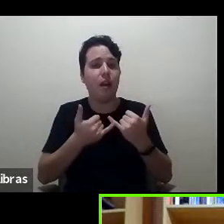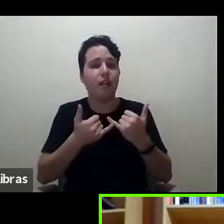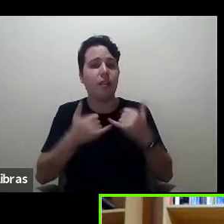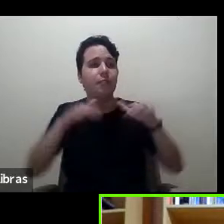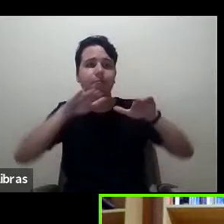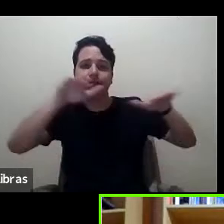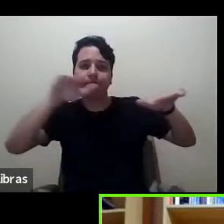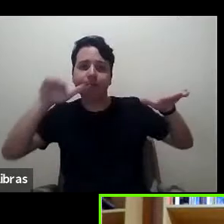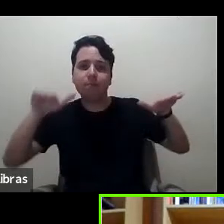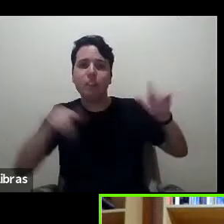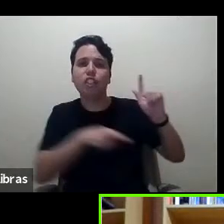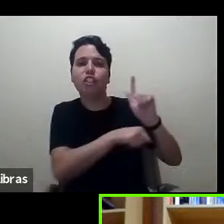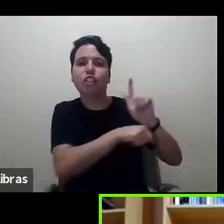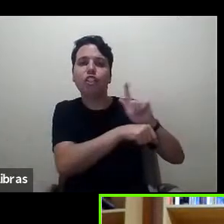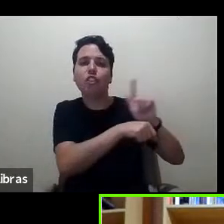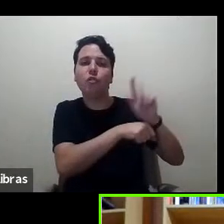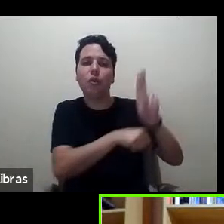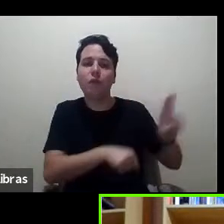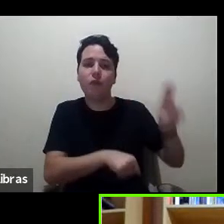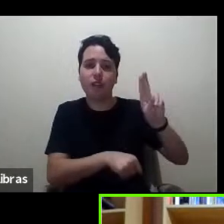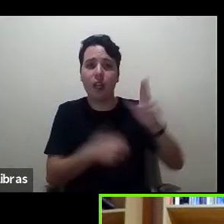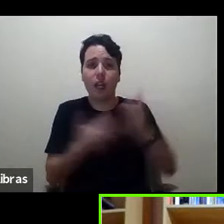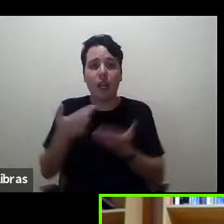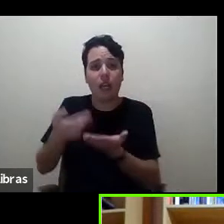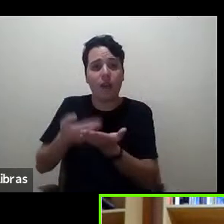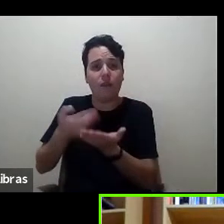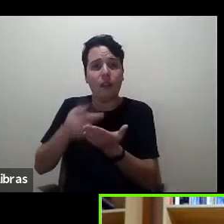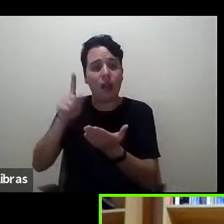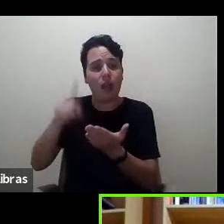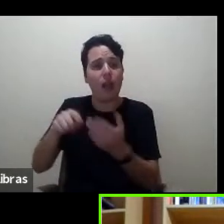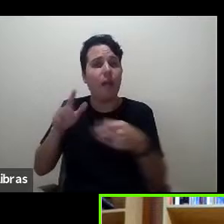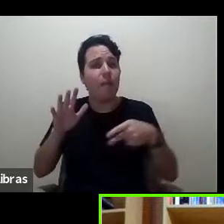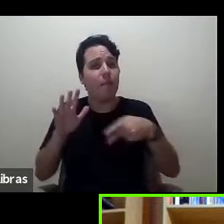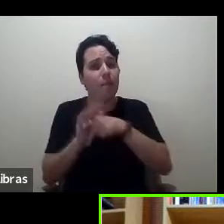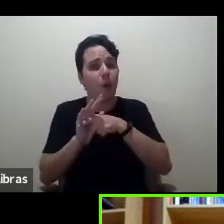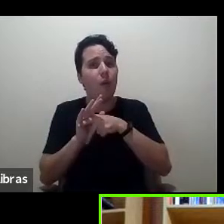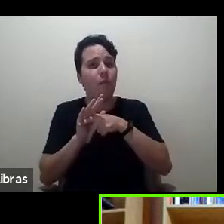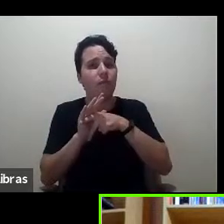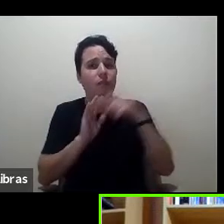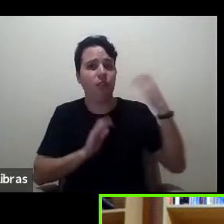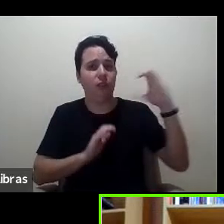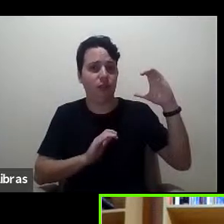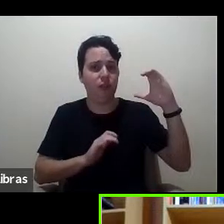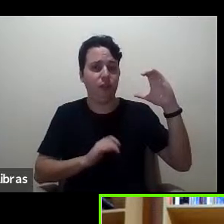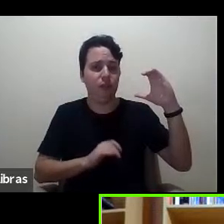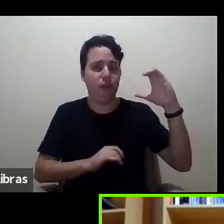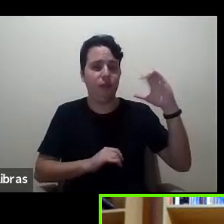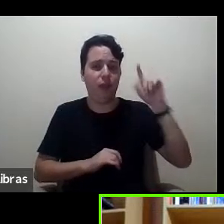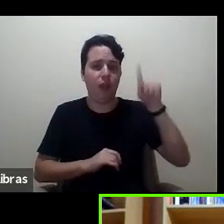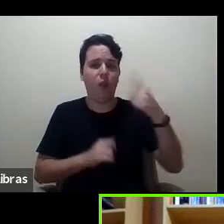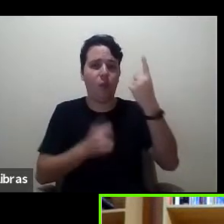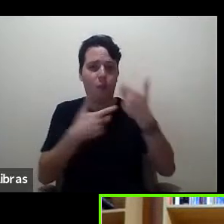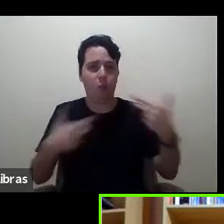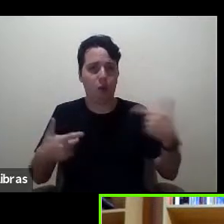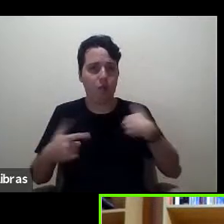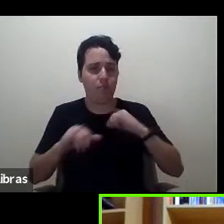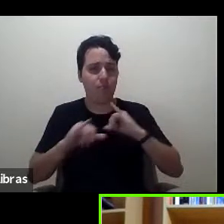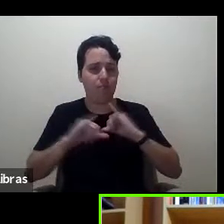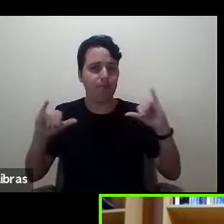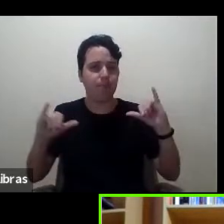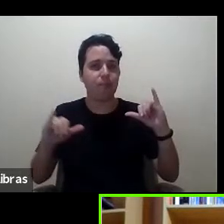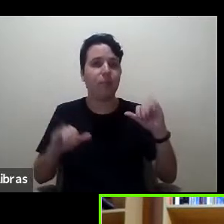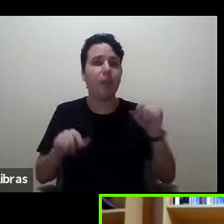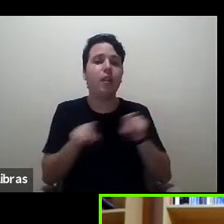universidades que as revistas são patrimônio da ciência né esse é um ponto que eu queria destacar dizer que muitos dos